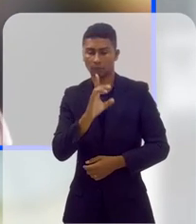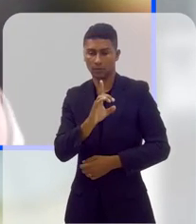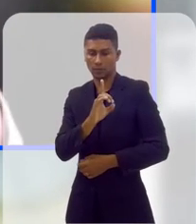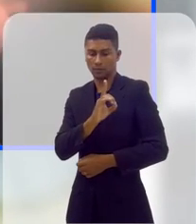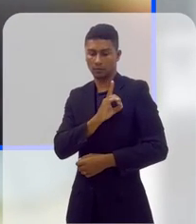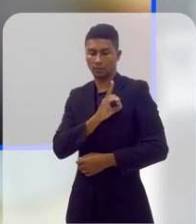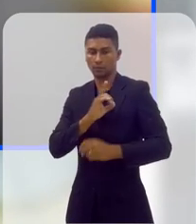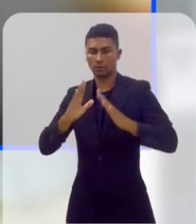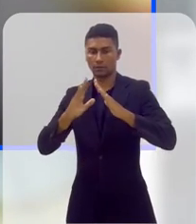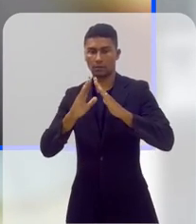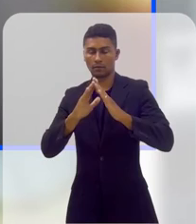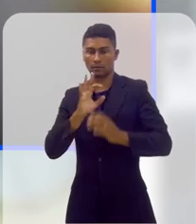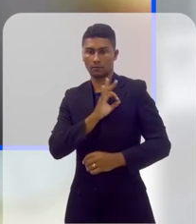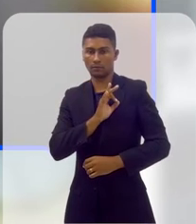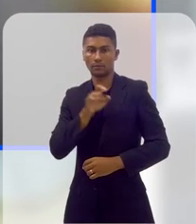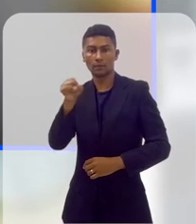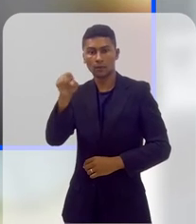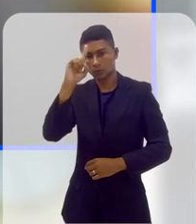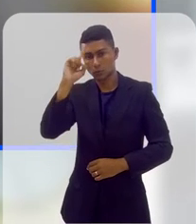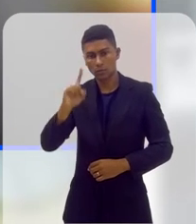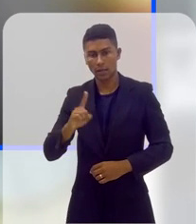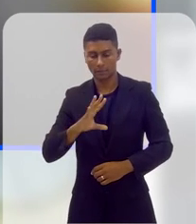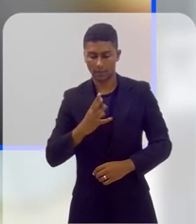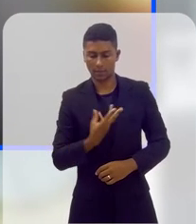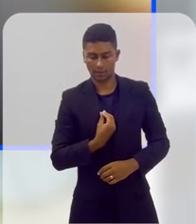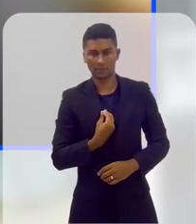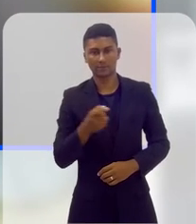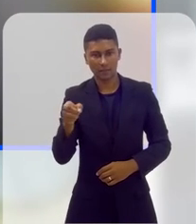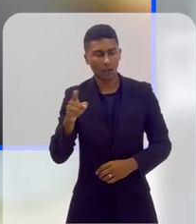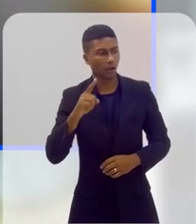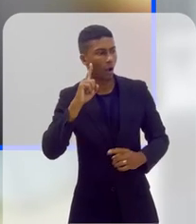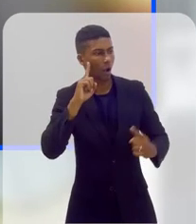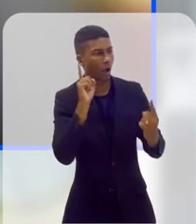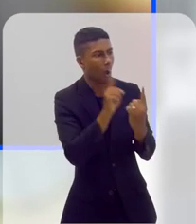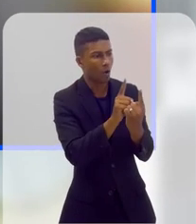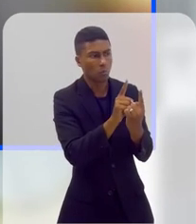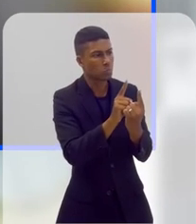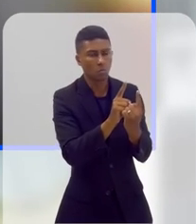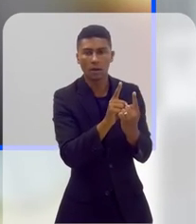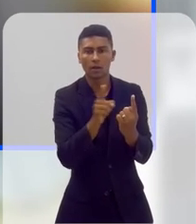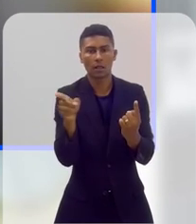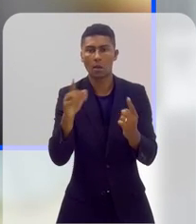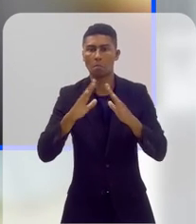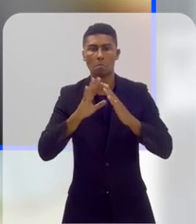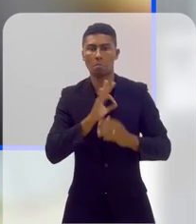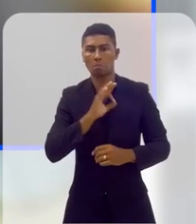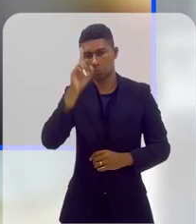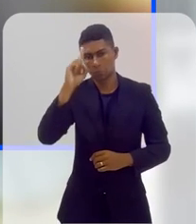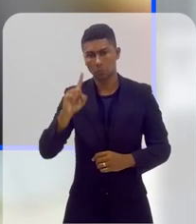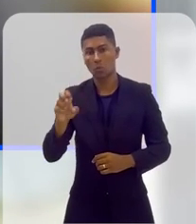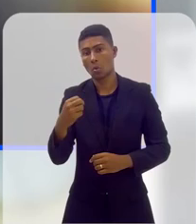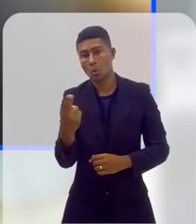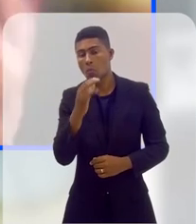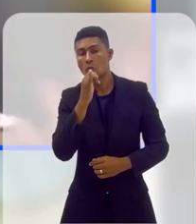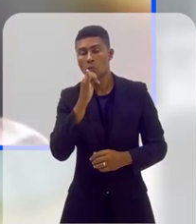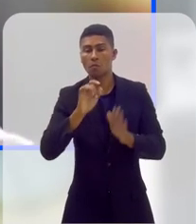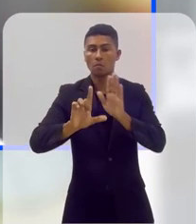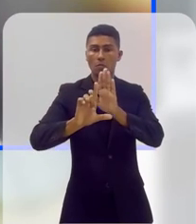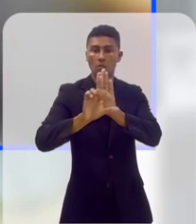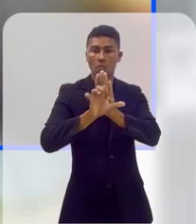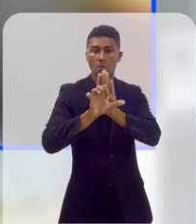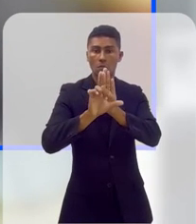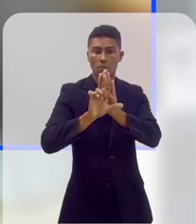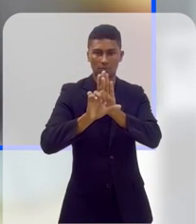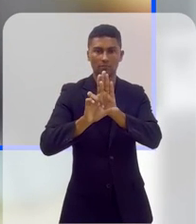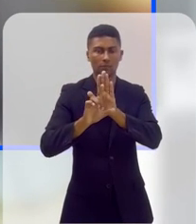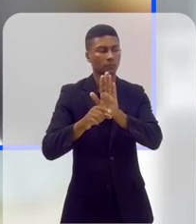justiça não consegue reconhecer o nome social de uma pessoa transexual. Outras vezes não entende o que é uma